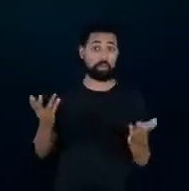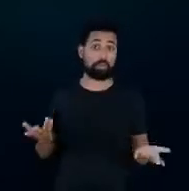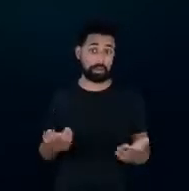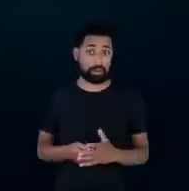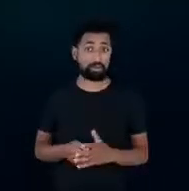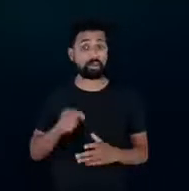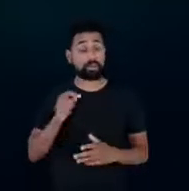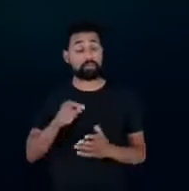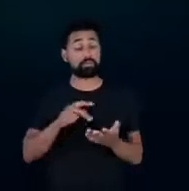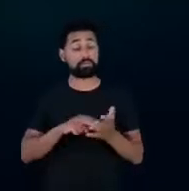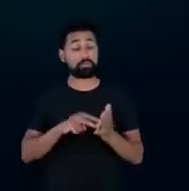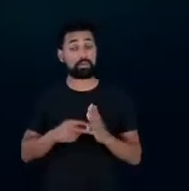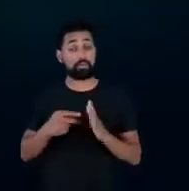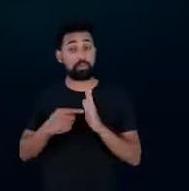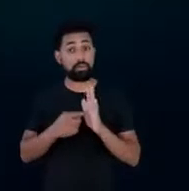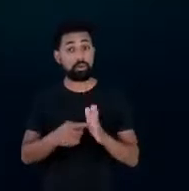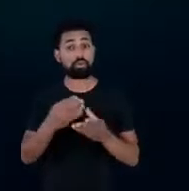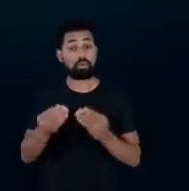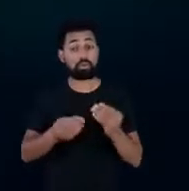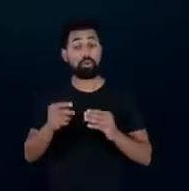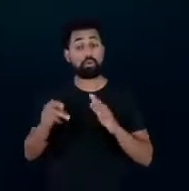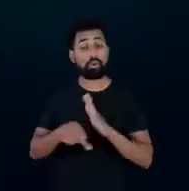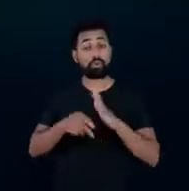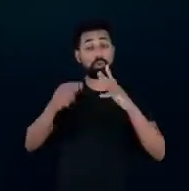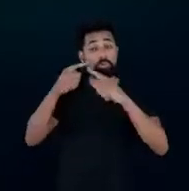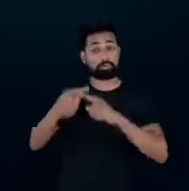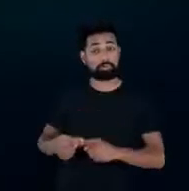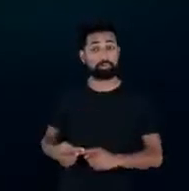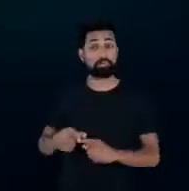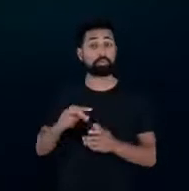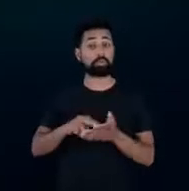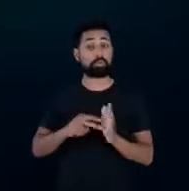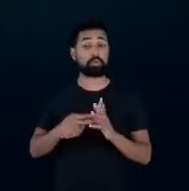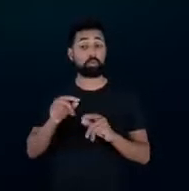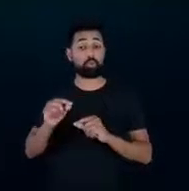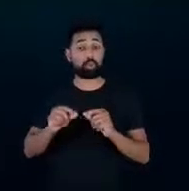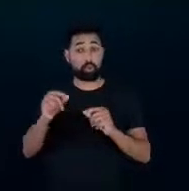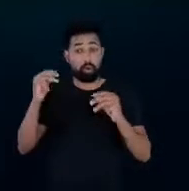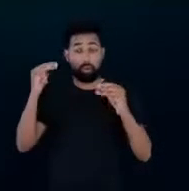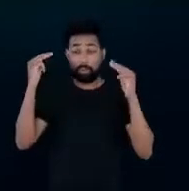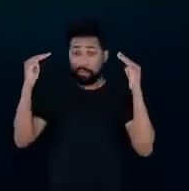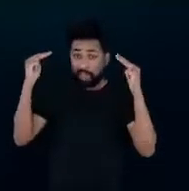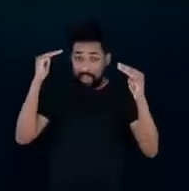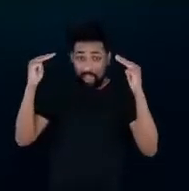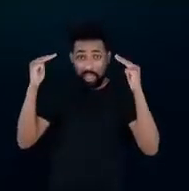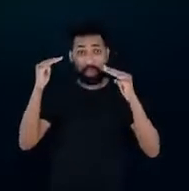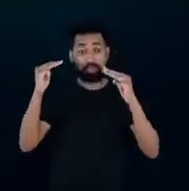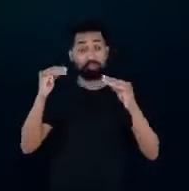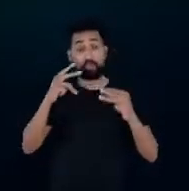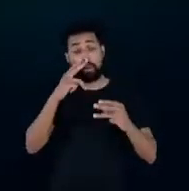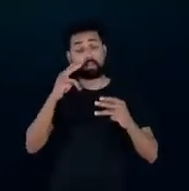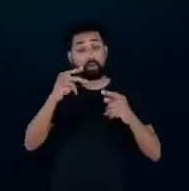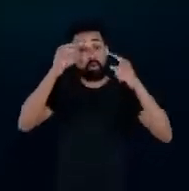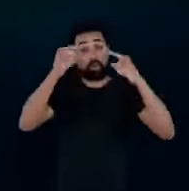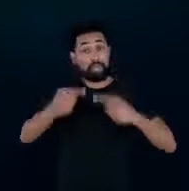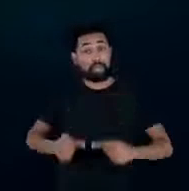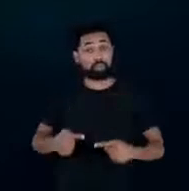e isso se reflete em competitividade ou seja o México está ficando cada vez mais competitivo